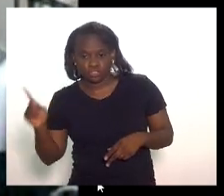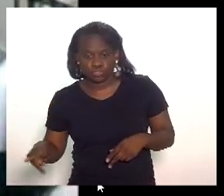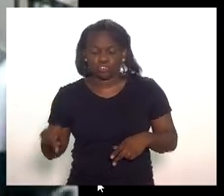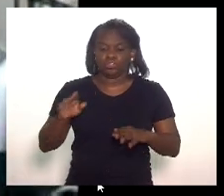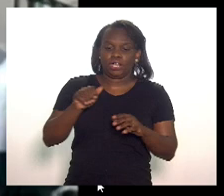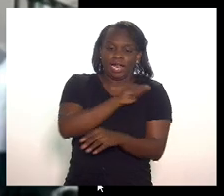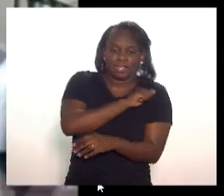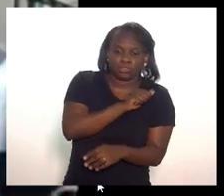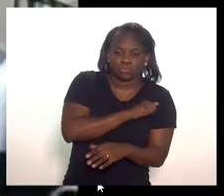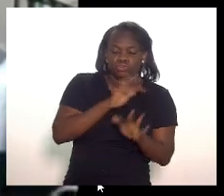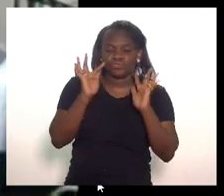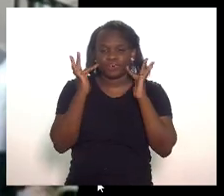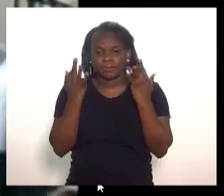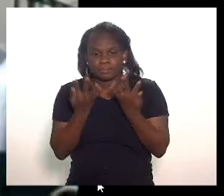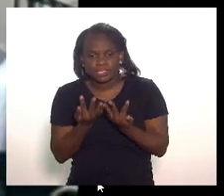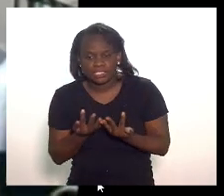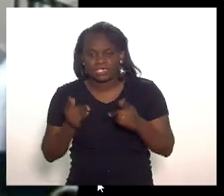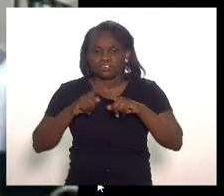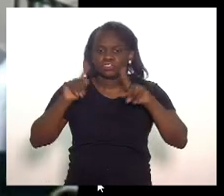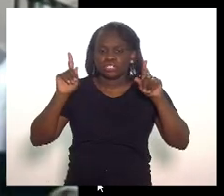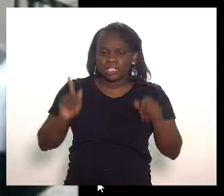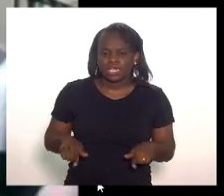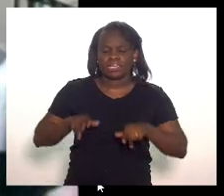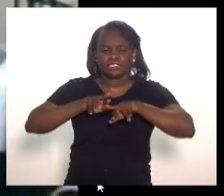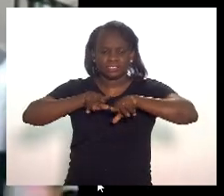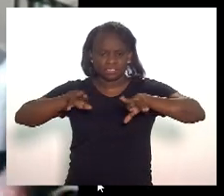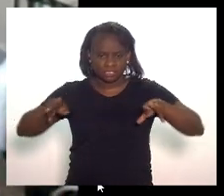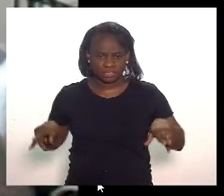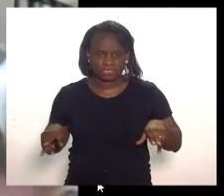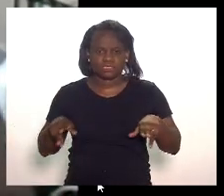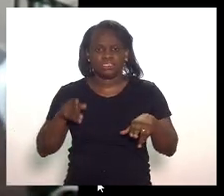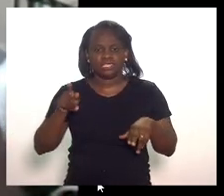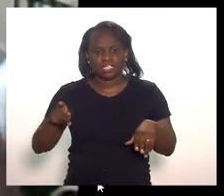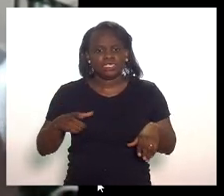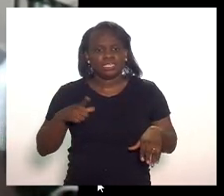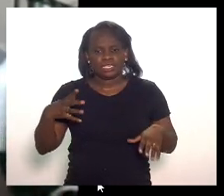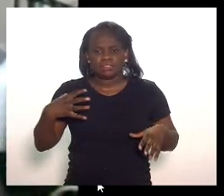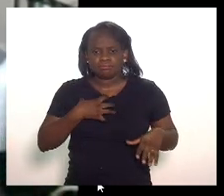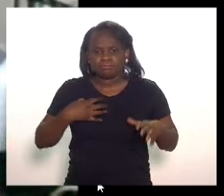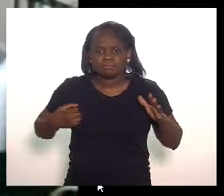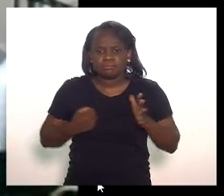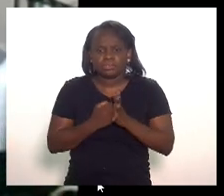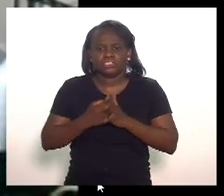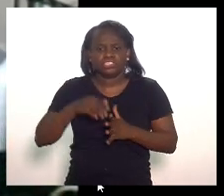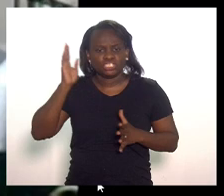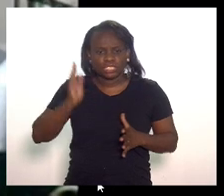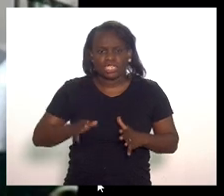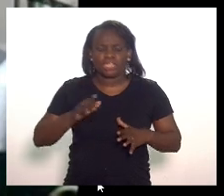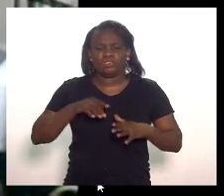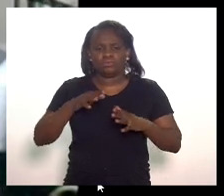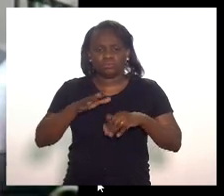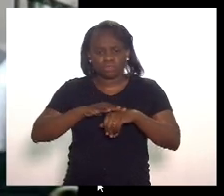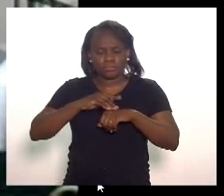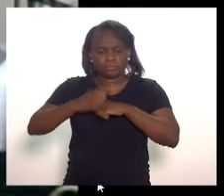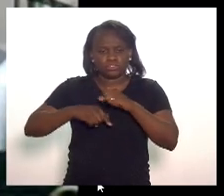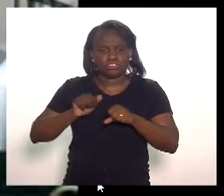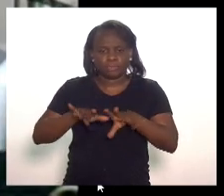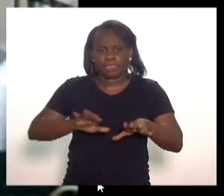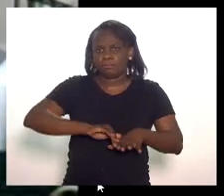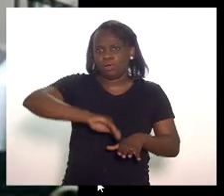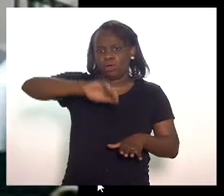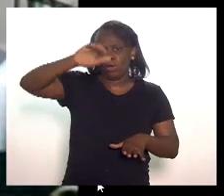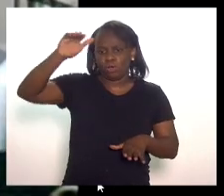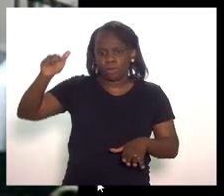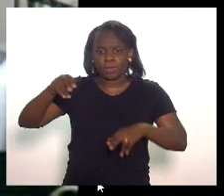estudantes familiares funcionários ela tem um impacto direto nas curvas da pandemia é por isso que a gente está